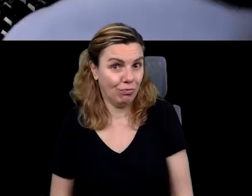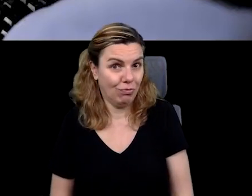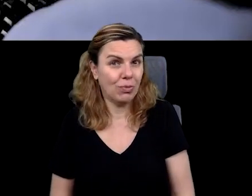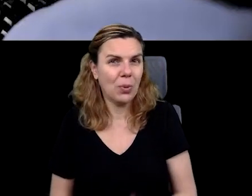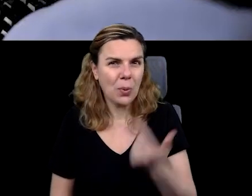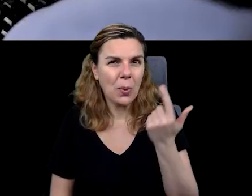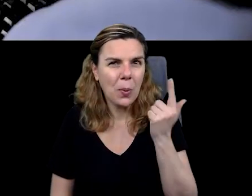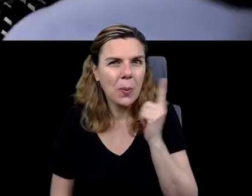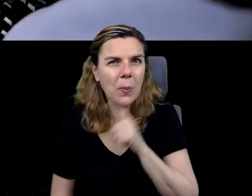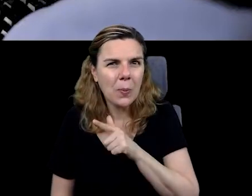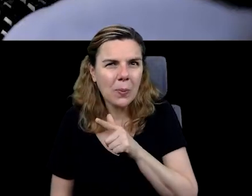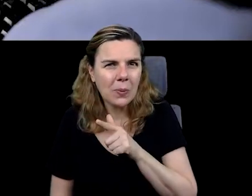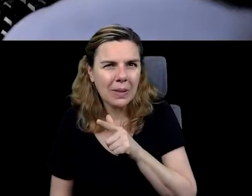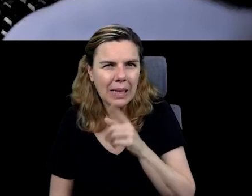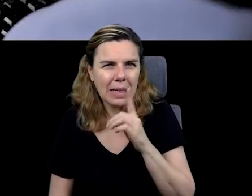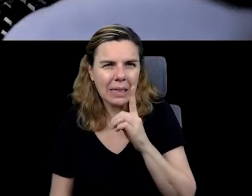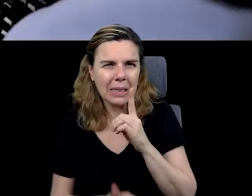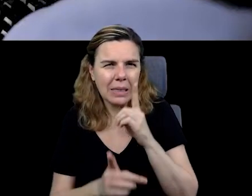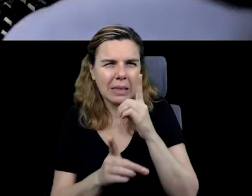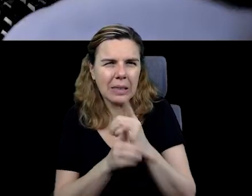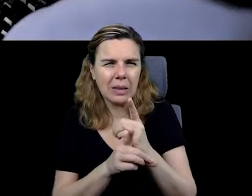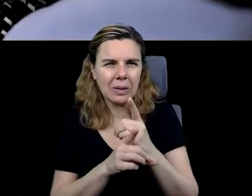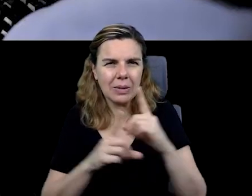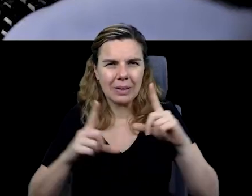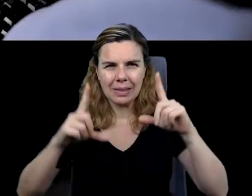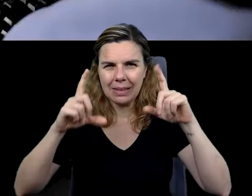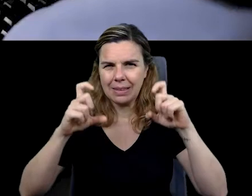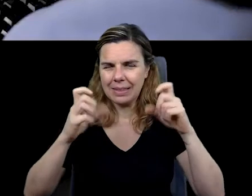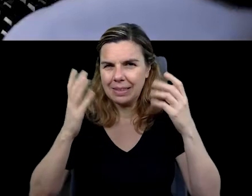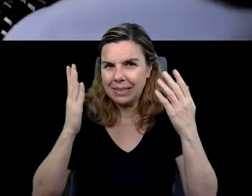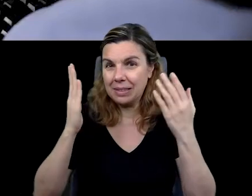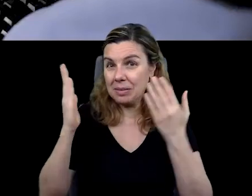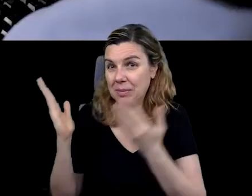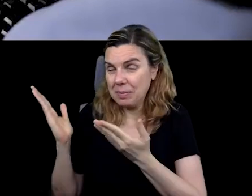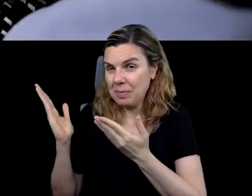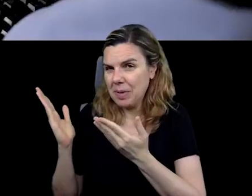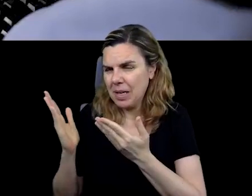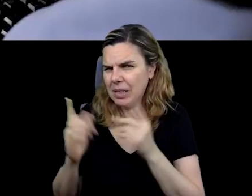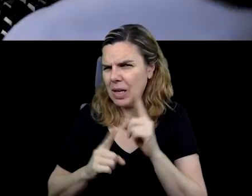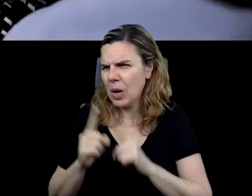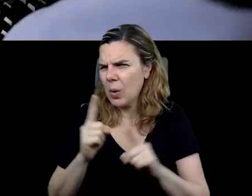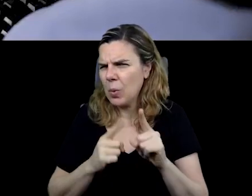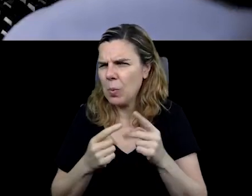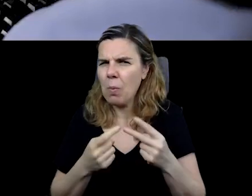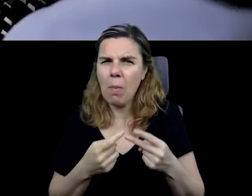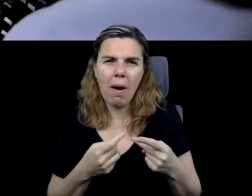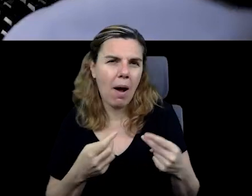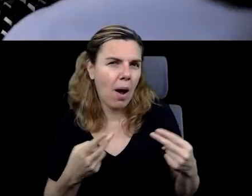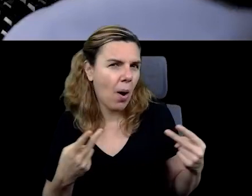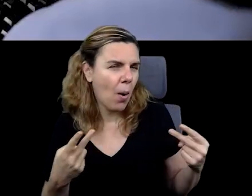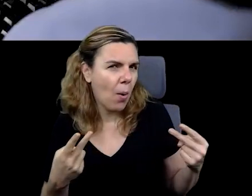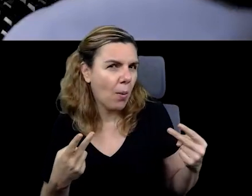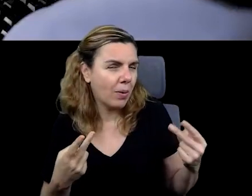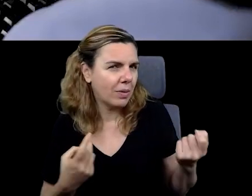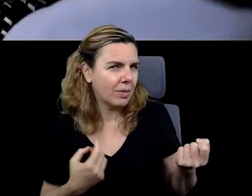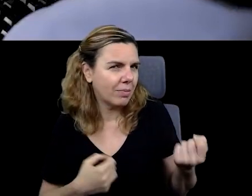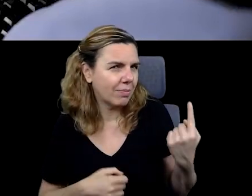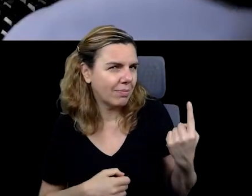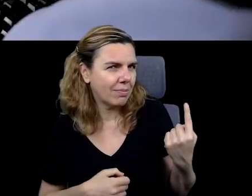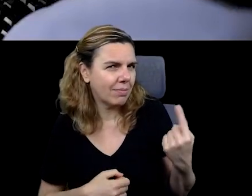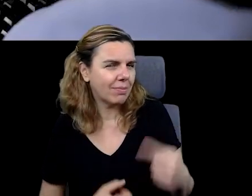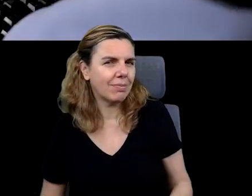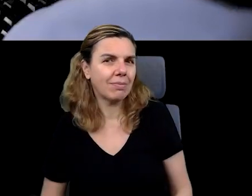Vocês conseguem encontrar nesta imagem alguma coisa estranha?